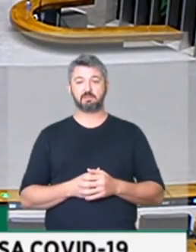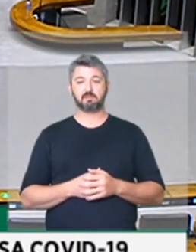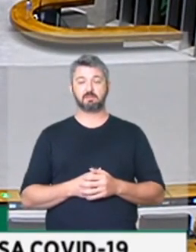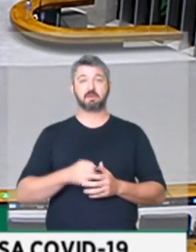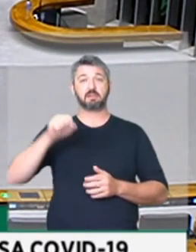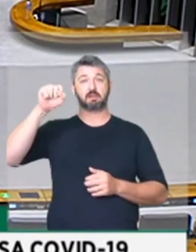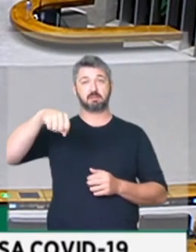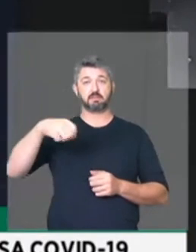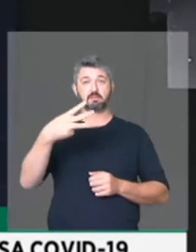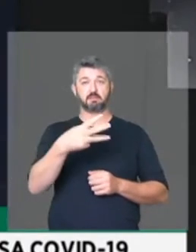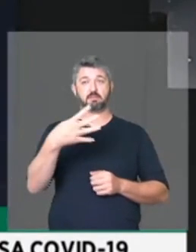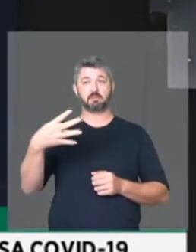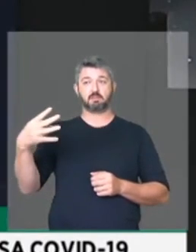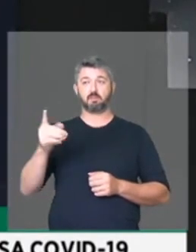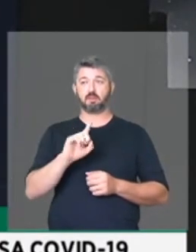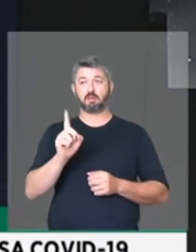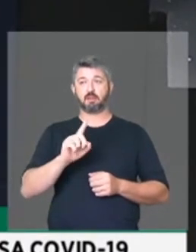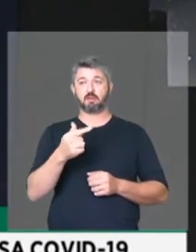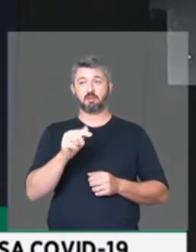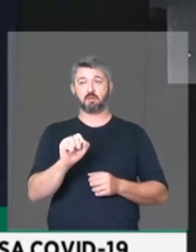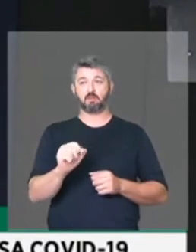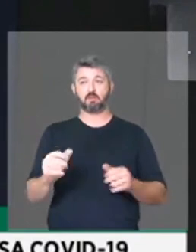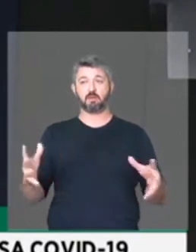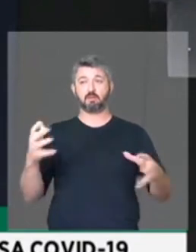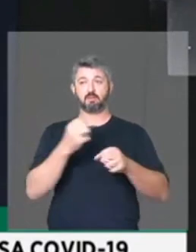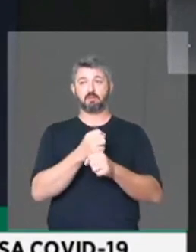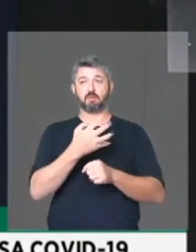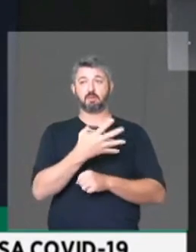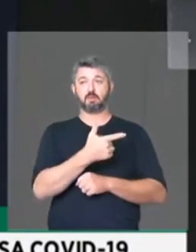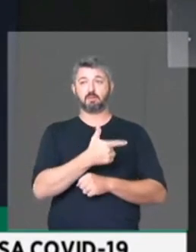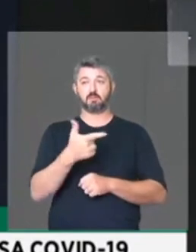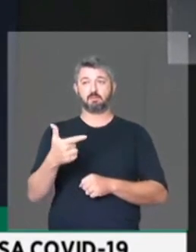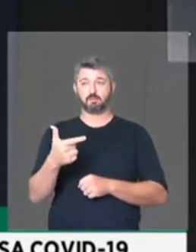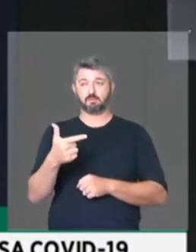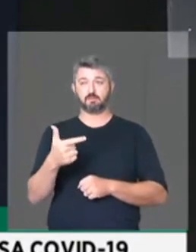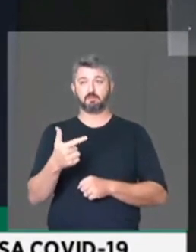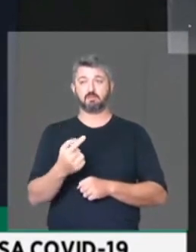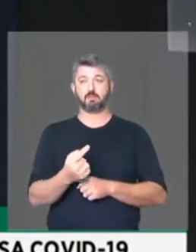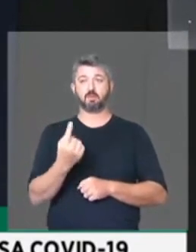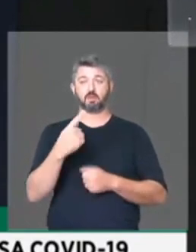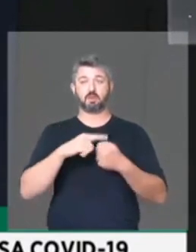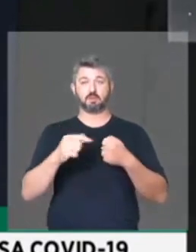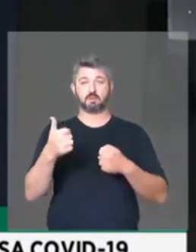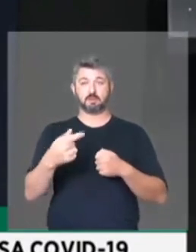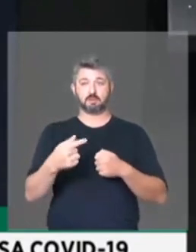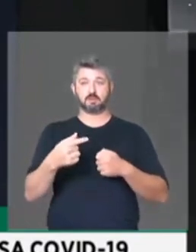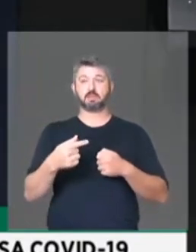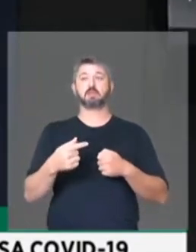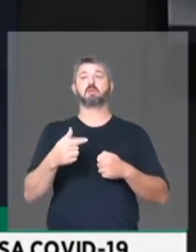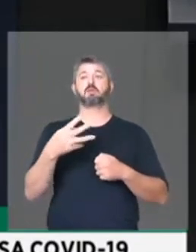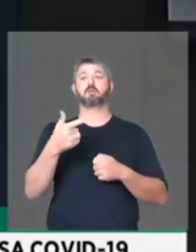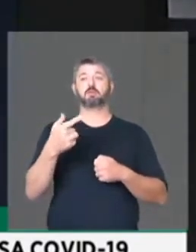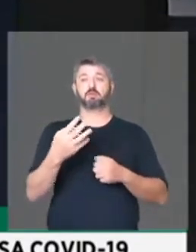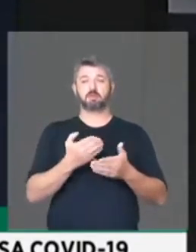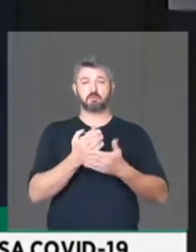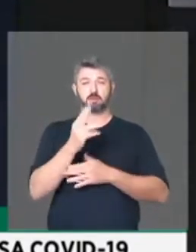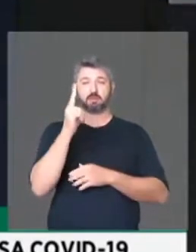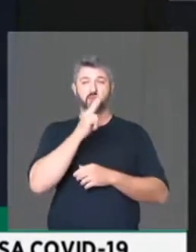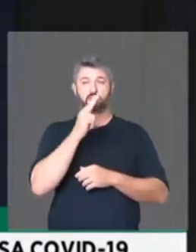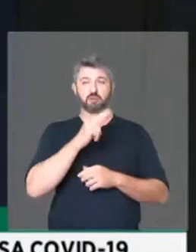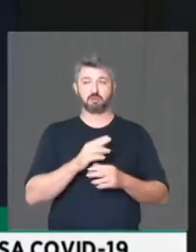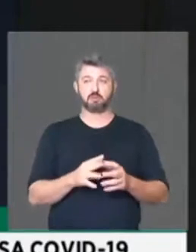Sim, 344, não 78, total 422, um artigo 17, total 423, está aprovada a urgência.